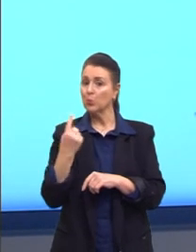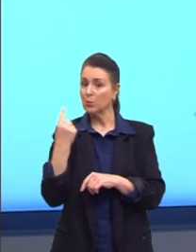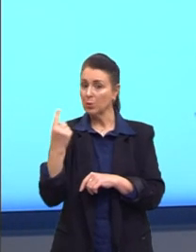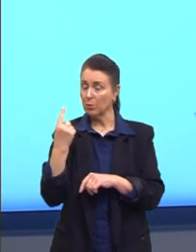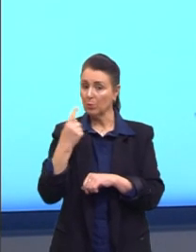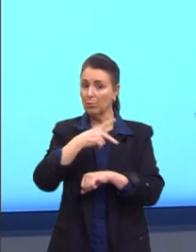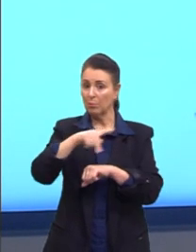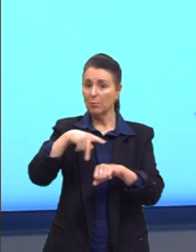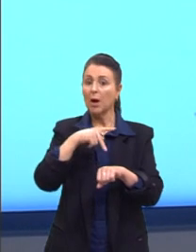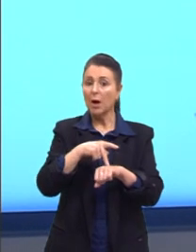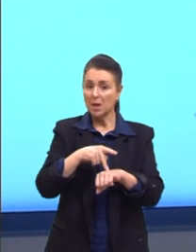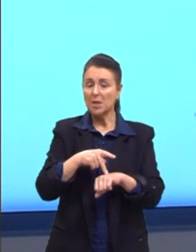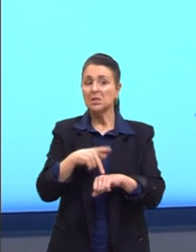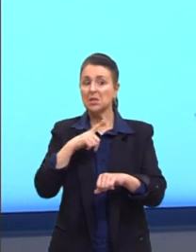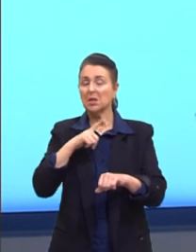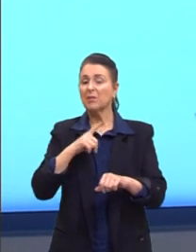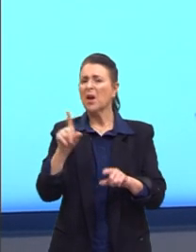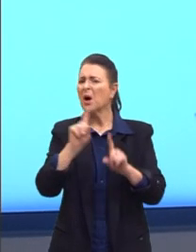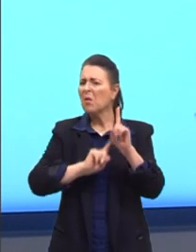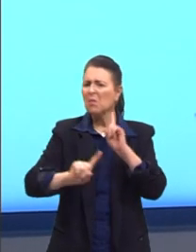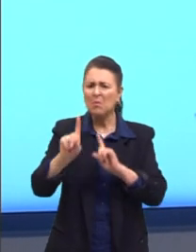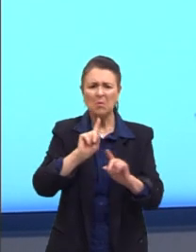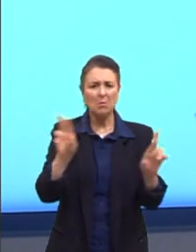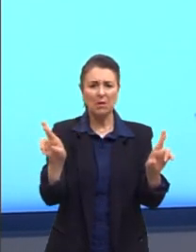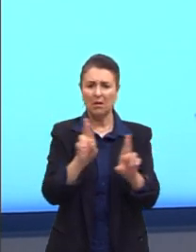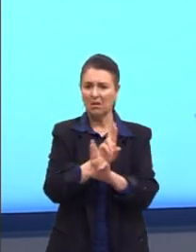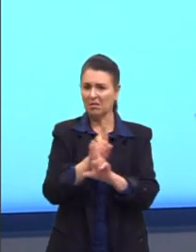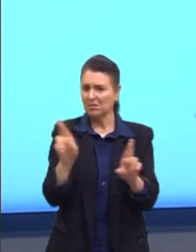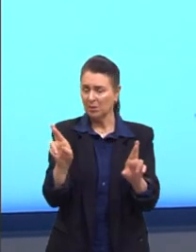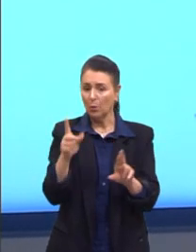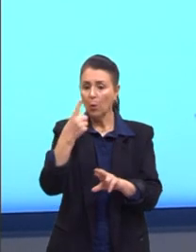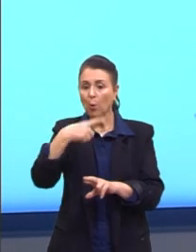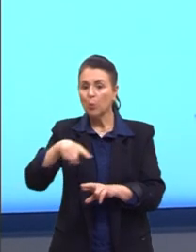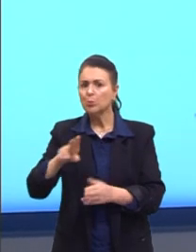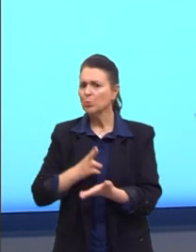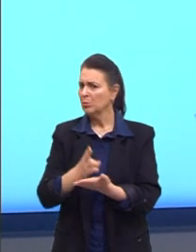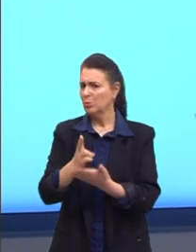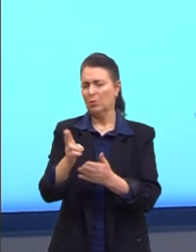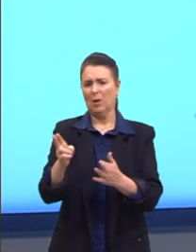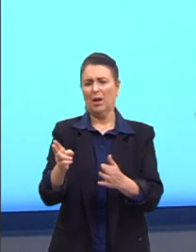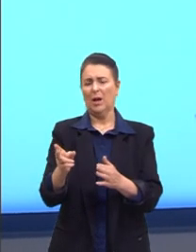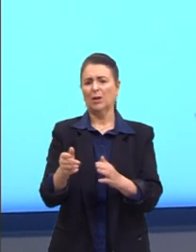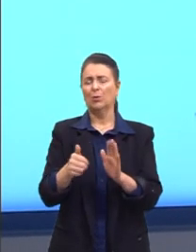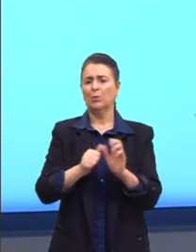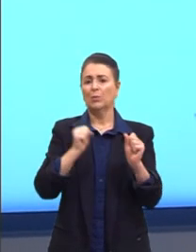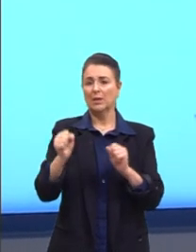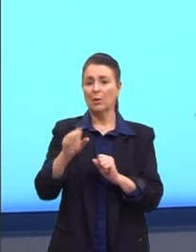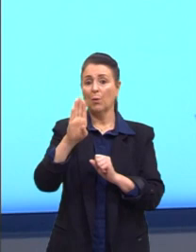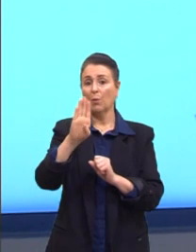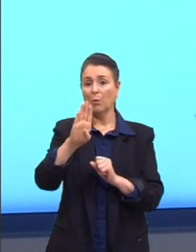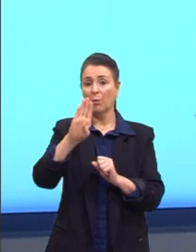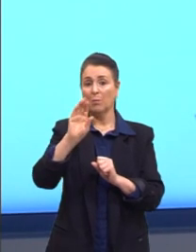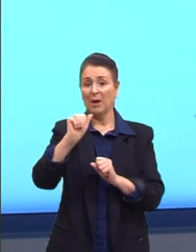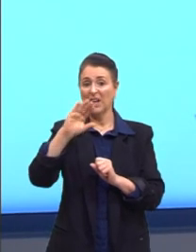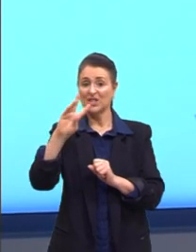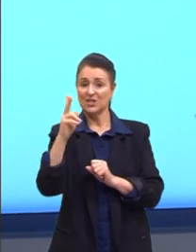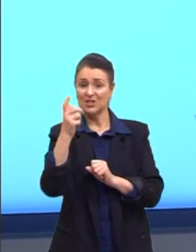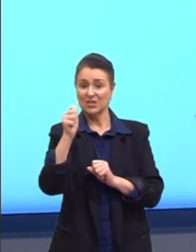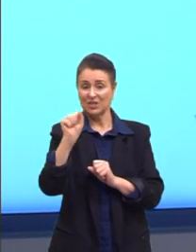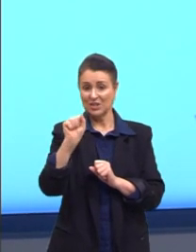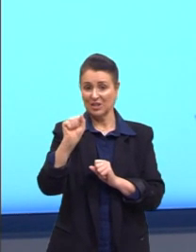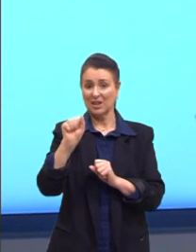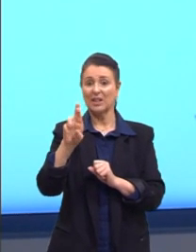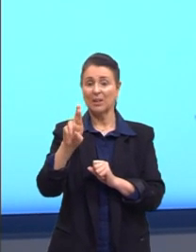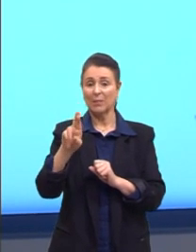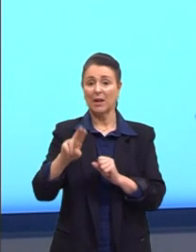teve alguma relação. Outros continuaram no poder. Bachar Arafat na Síria. A gente já vai ver isso aí,